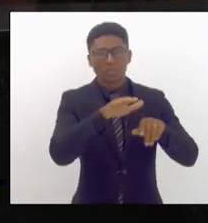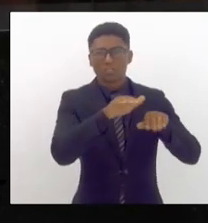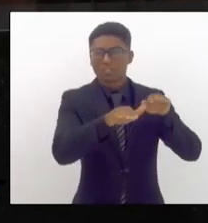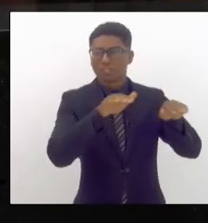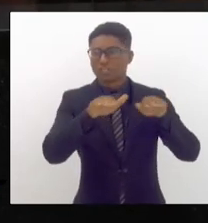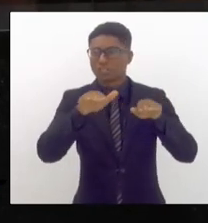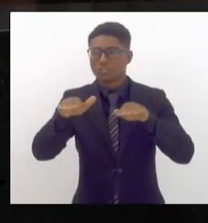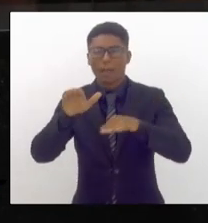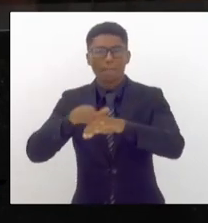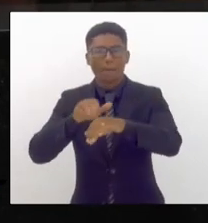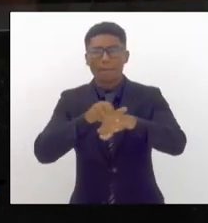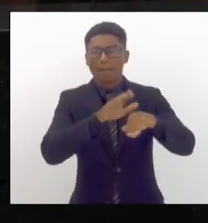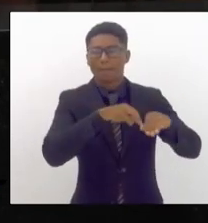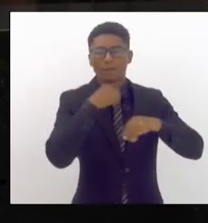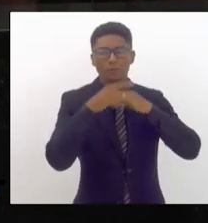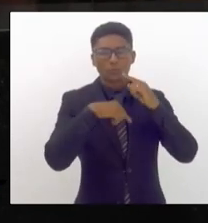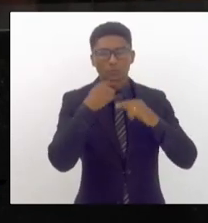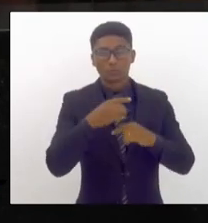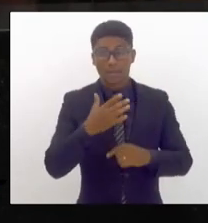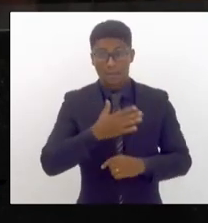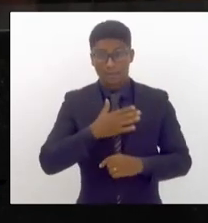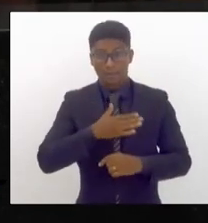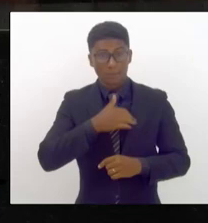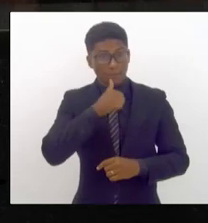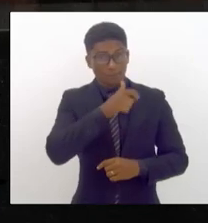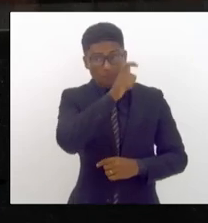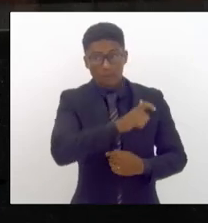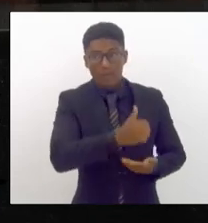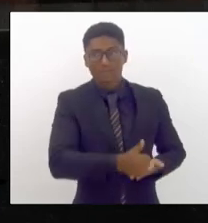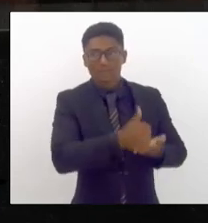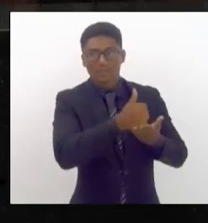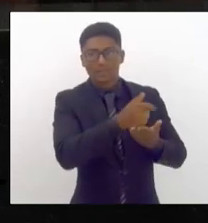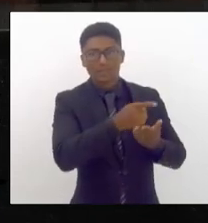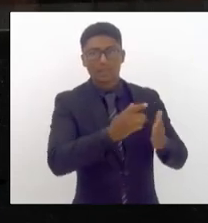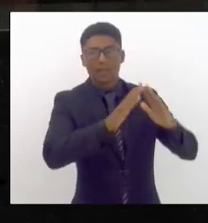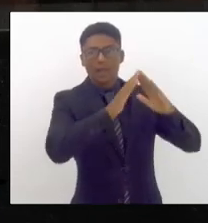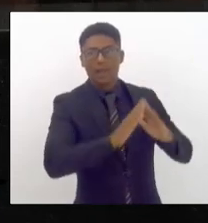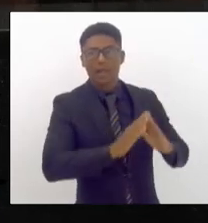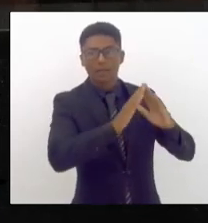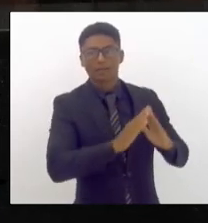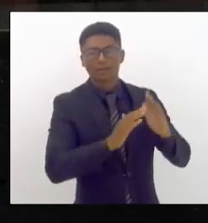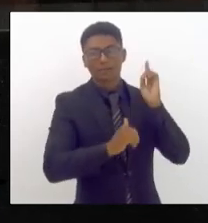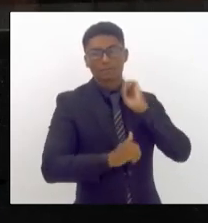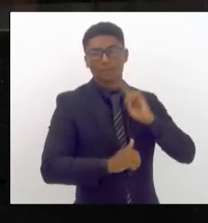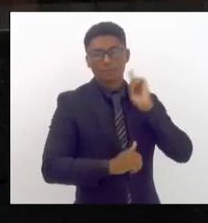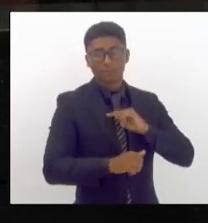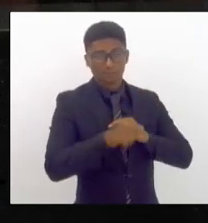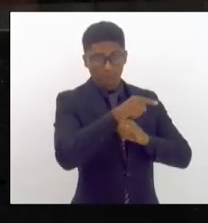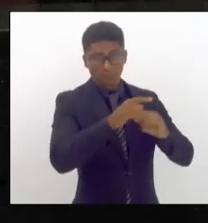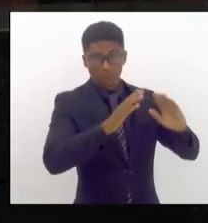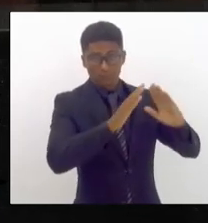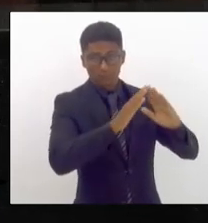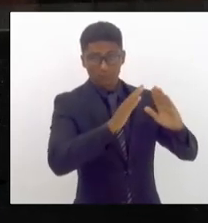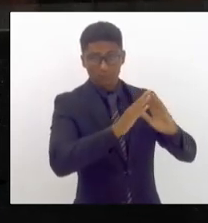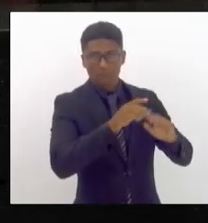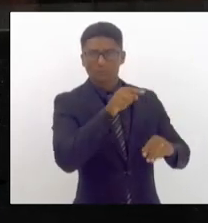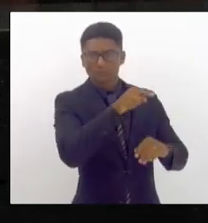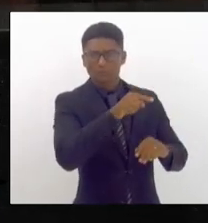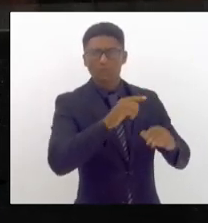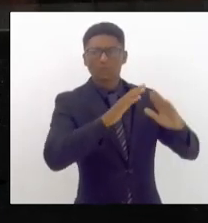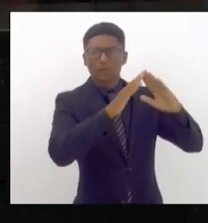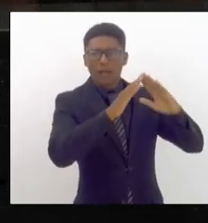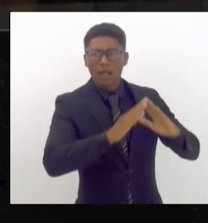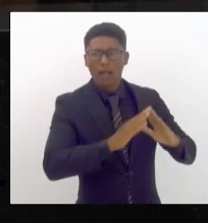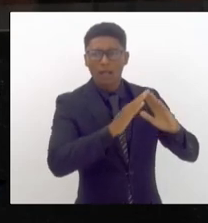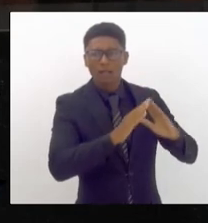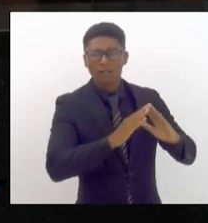assistente que mora ali no Flamengo também ao chegar em casa ela mora na praia do Flamengo